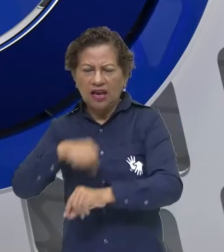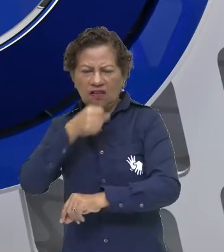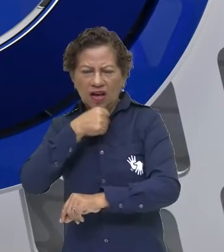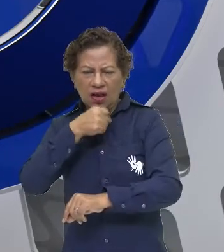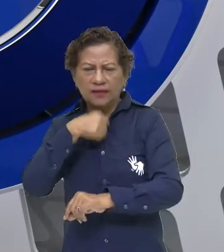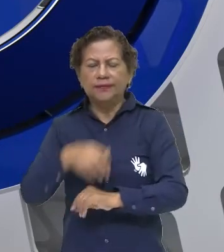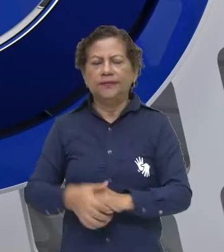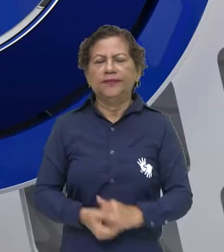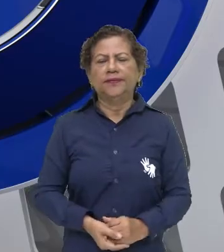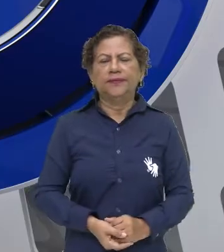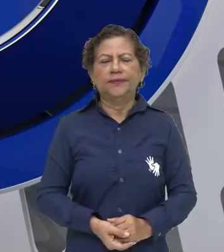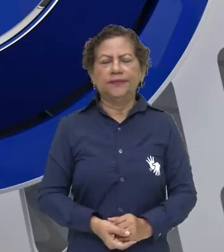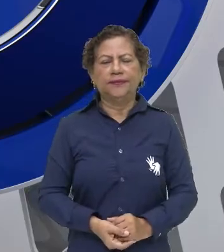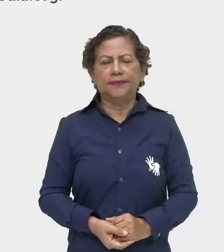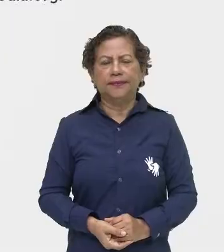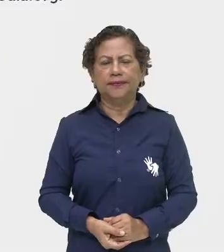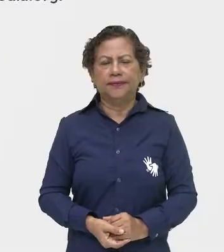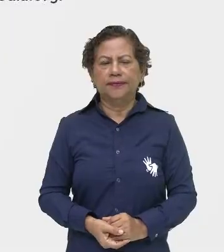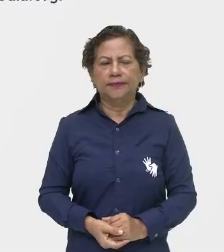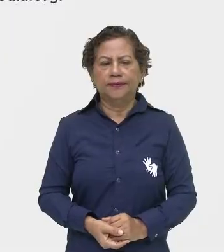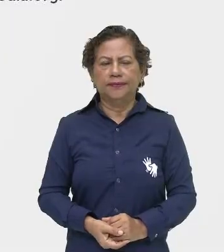continuando com essas características.